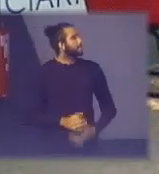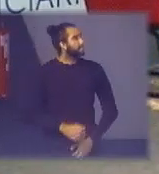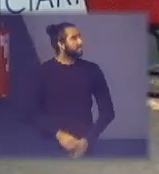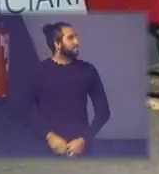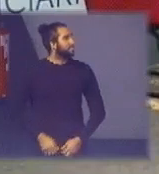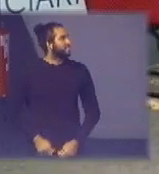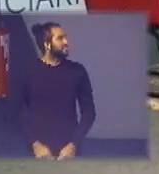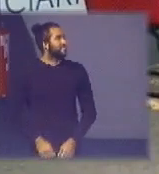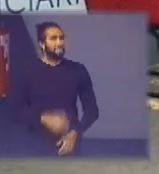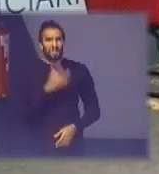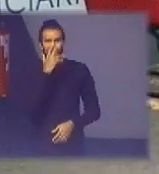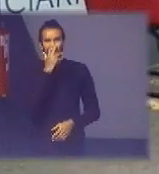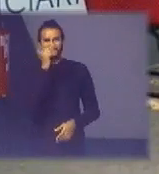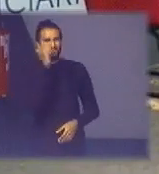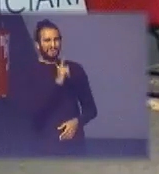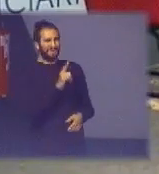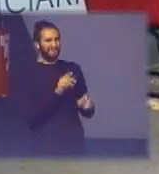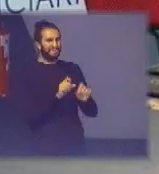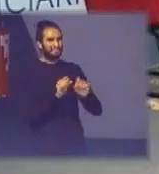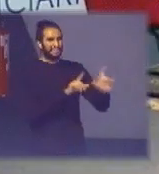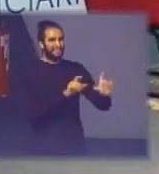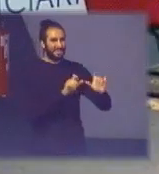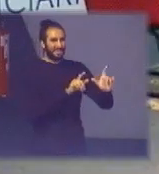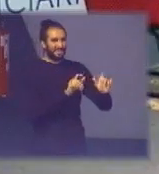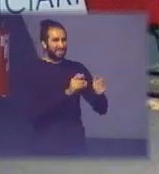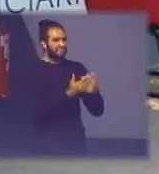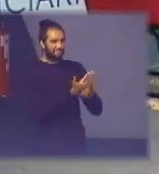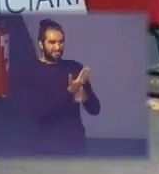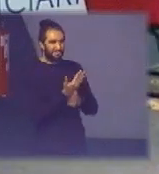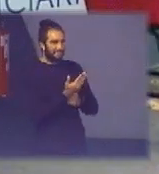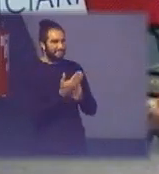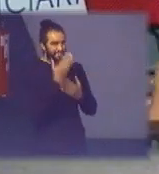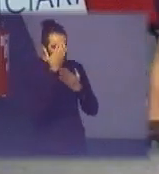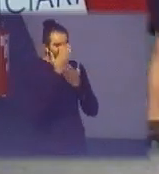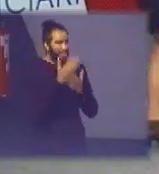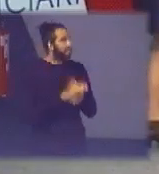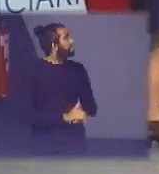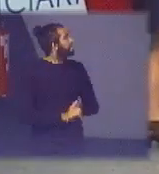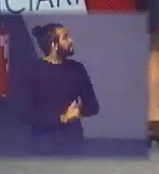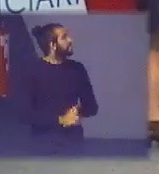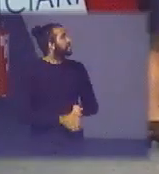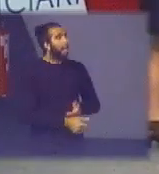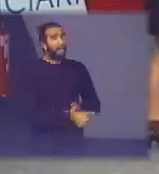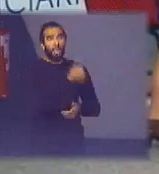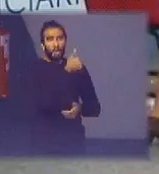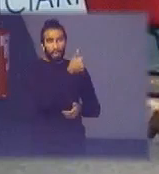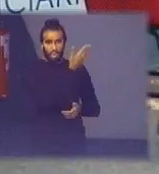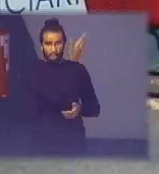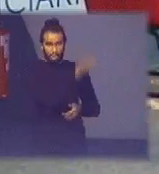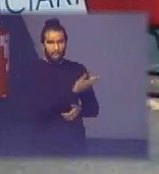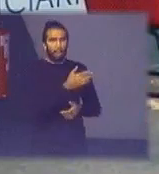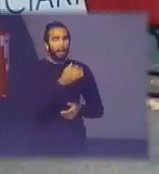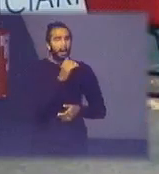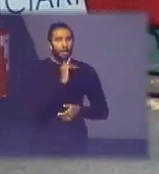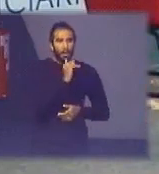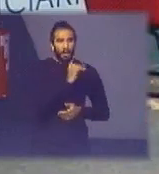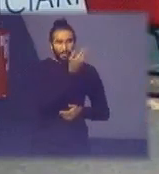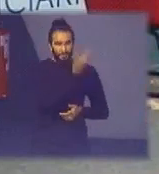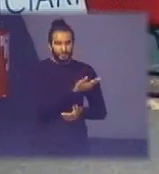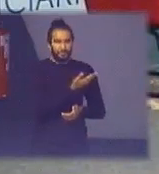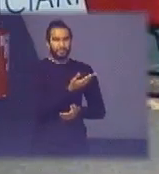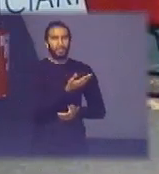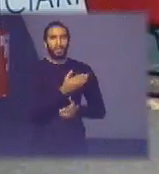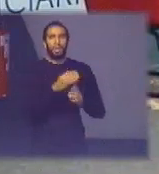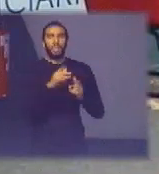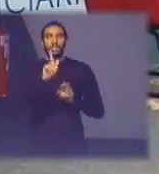eu acho que eu não estou conseguindo passar o slide alguém poderia me ajudar obrigada o primeiro exemplo que a gente tem quando a gente fala de gestão